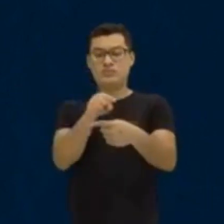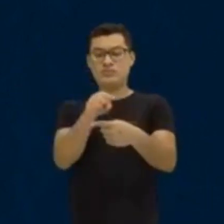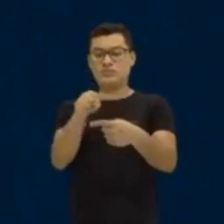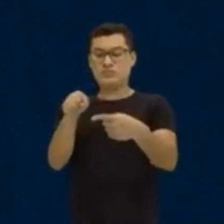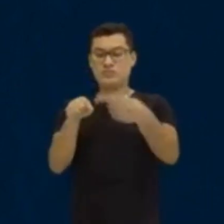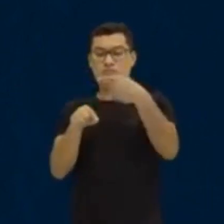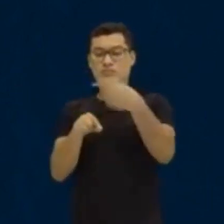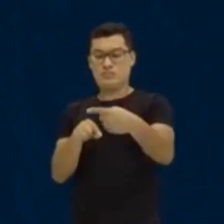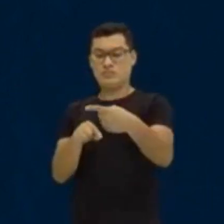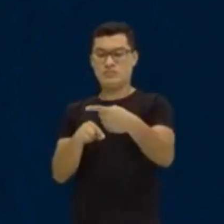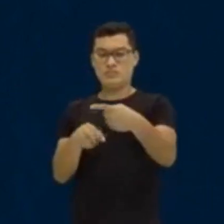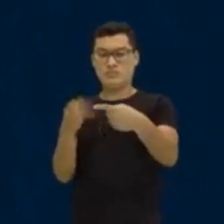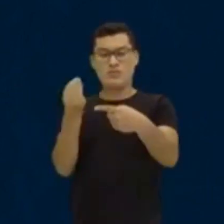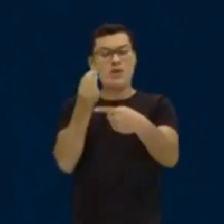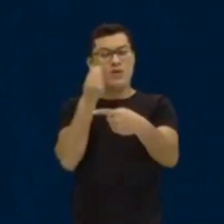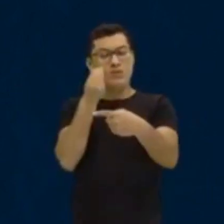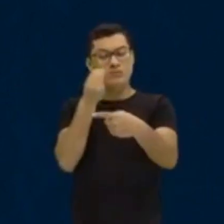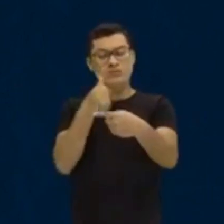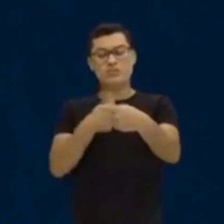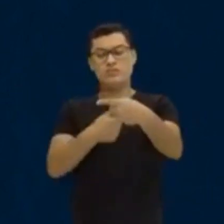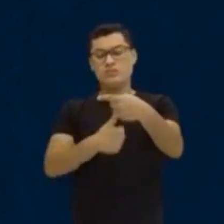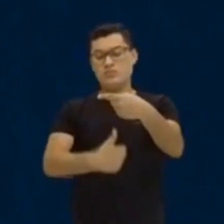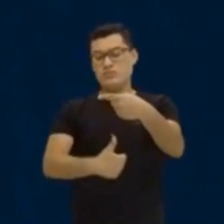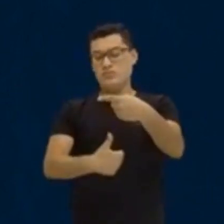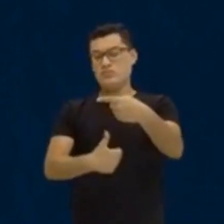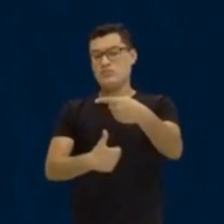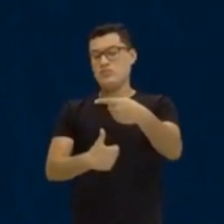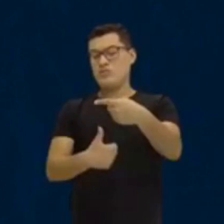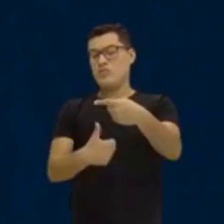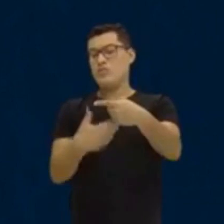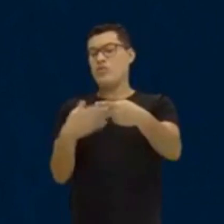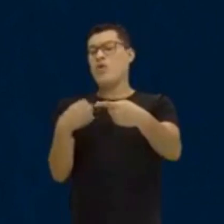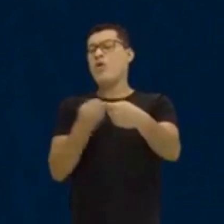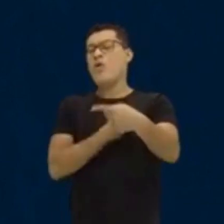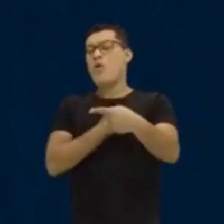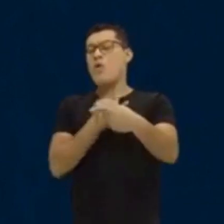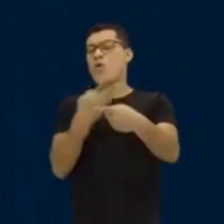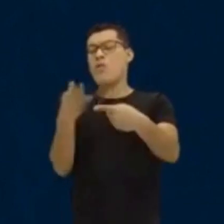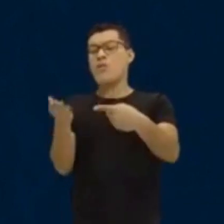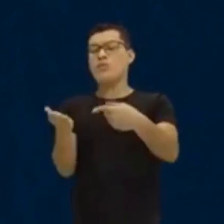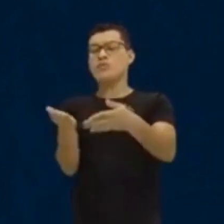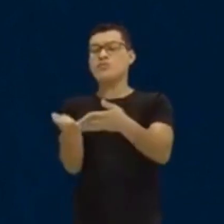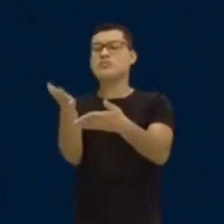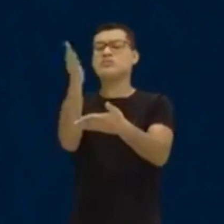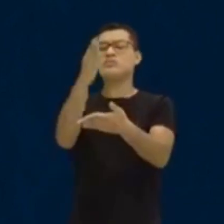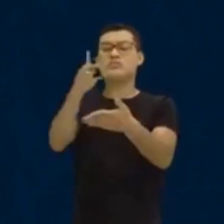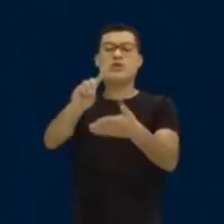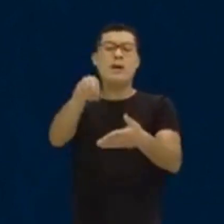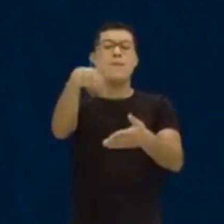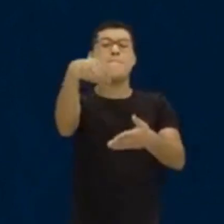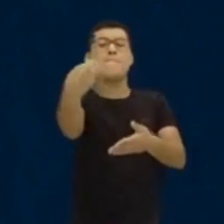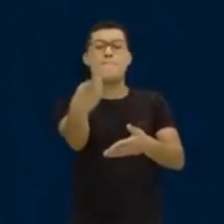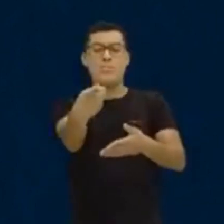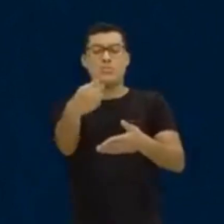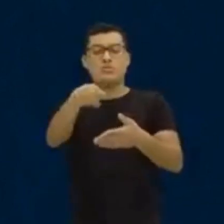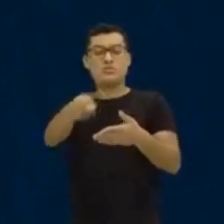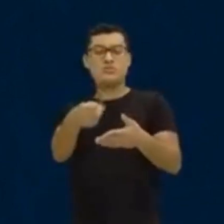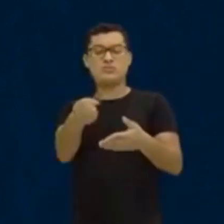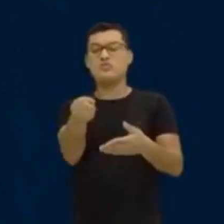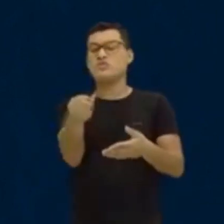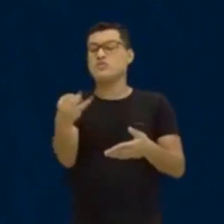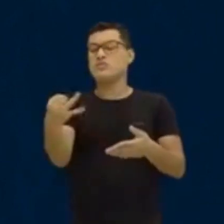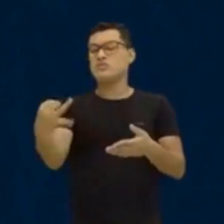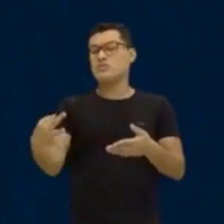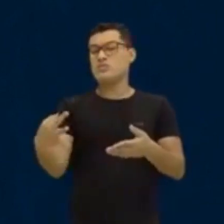E agora, observa, eu vou verificar quantos números tem depois da vírgula. Só tem um número depois da vírgula.